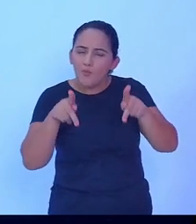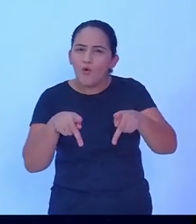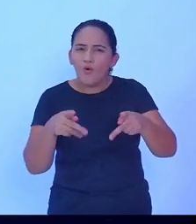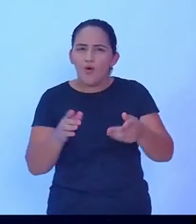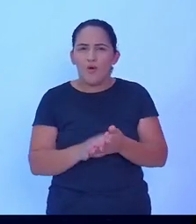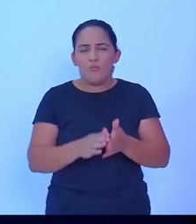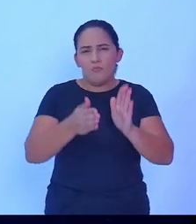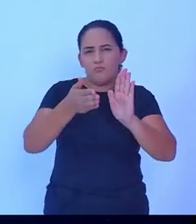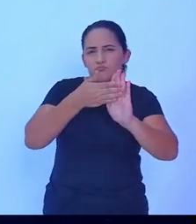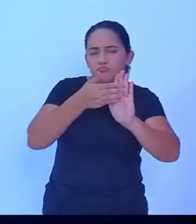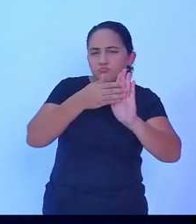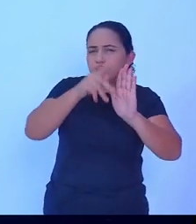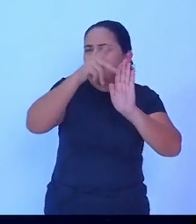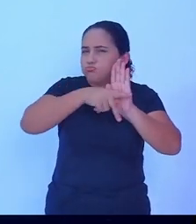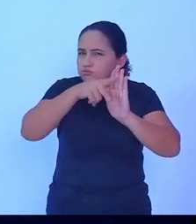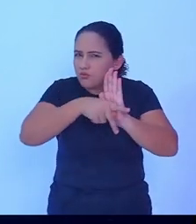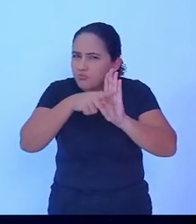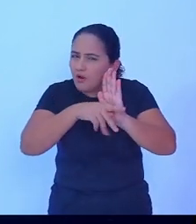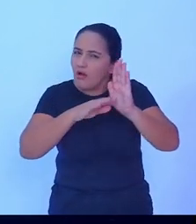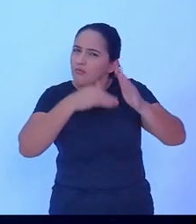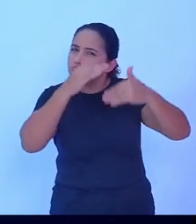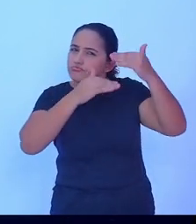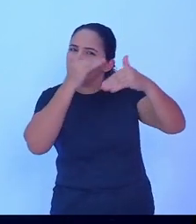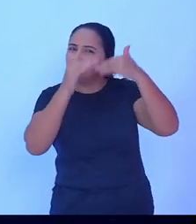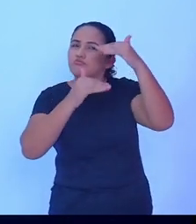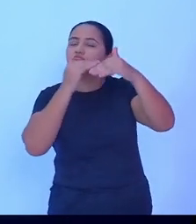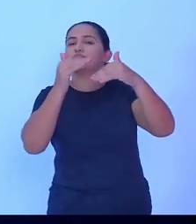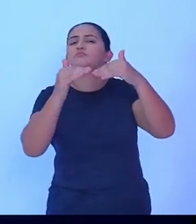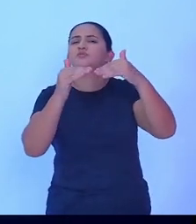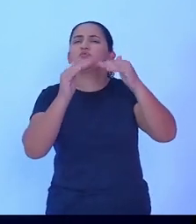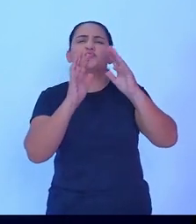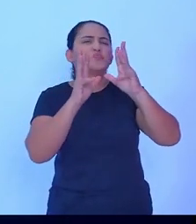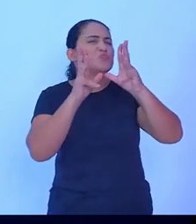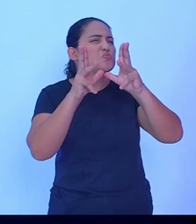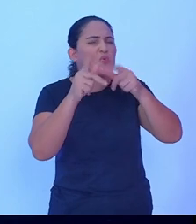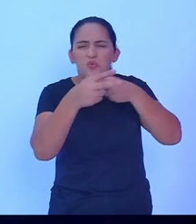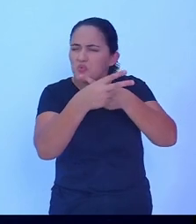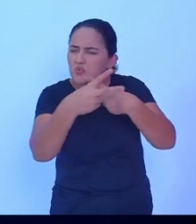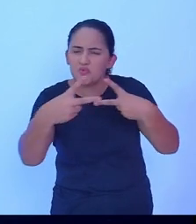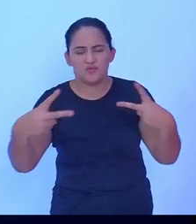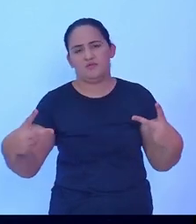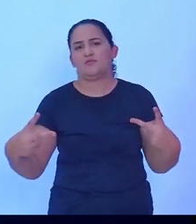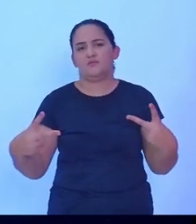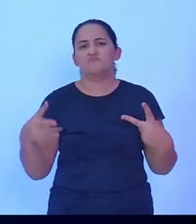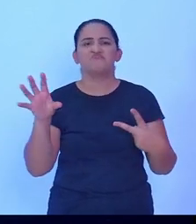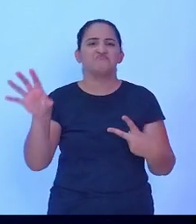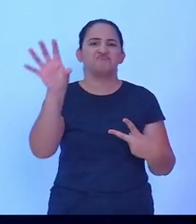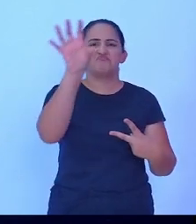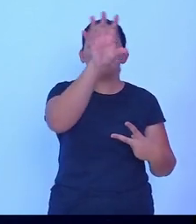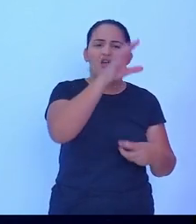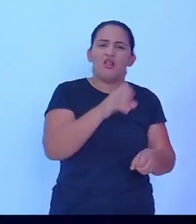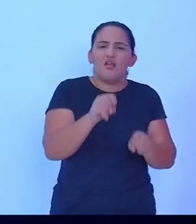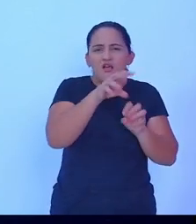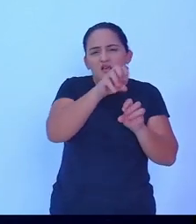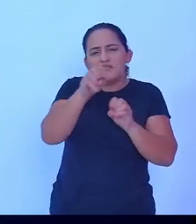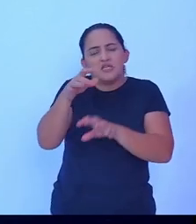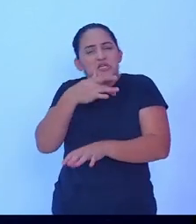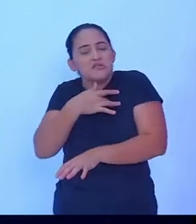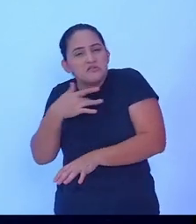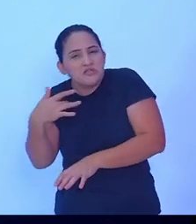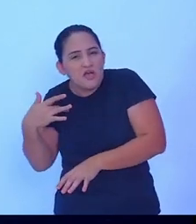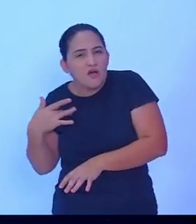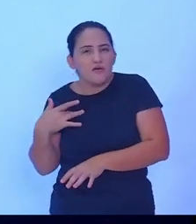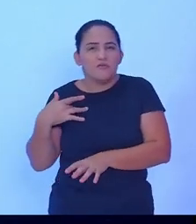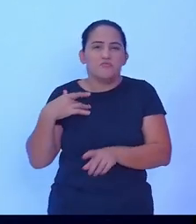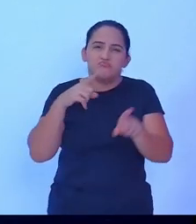criando projetos para o desenvolvimento. Todas as áreas, todos os segmentos, na educação, na saúde, na